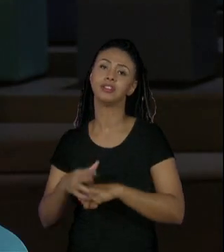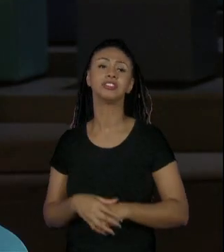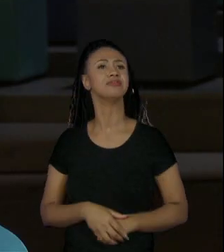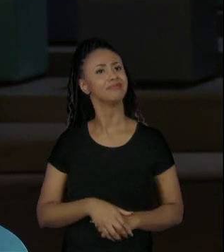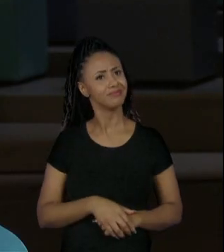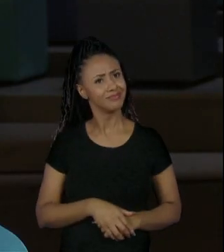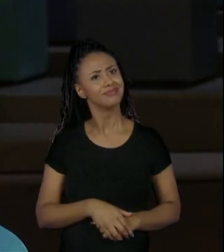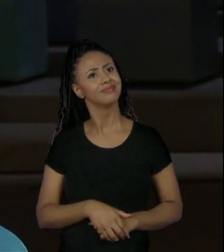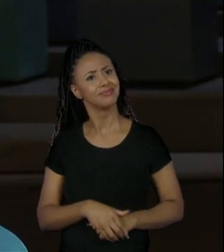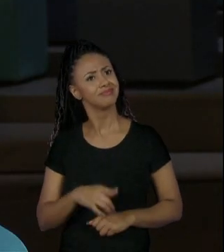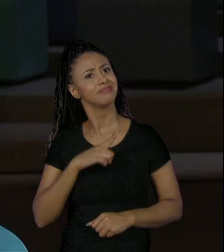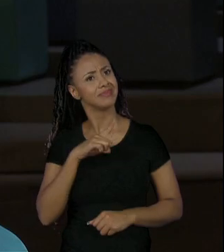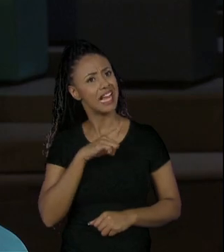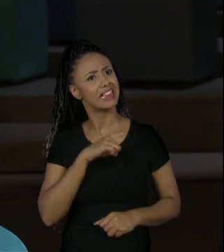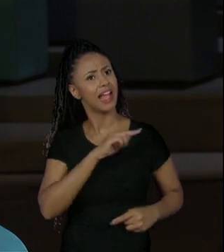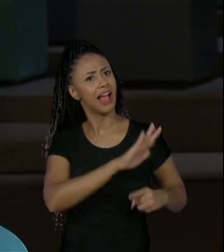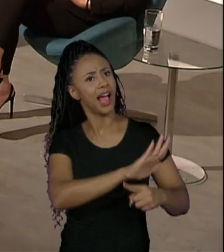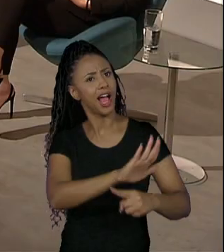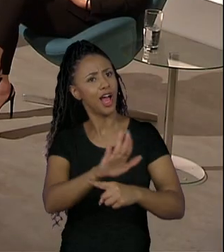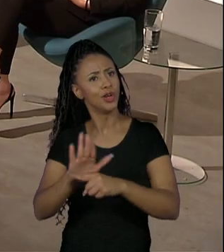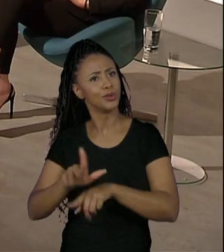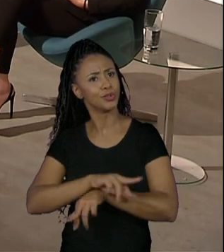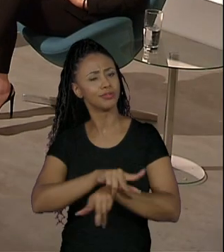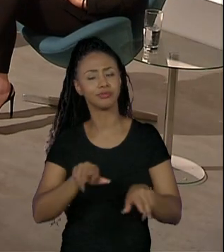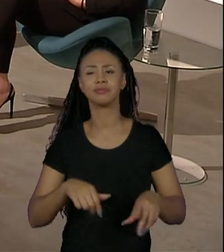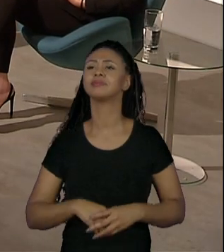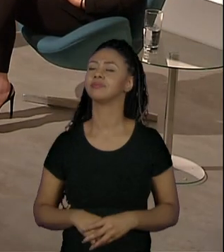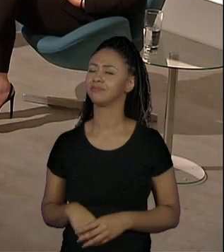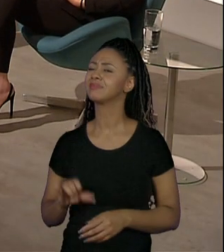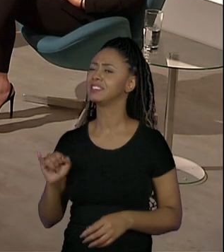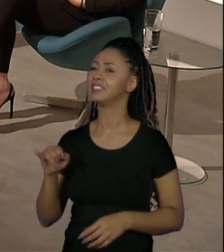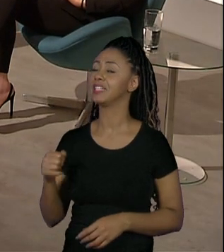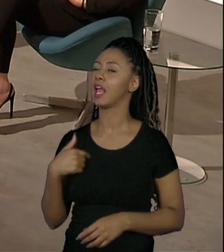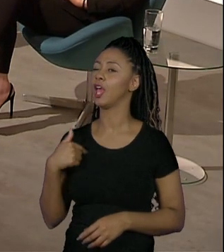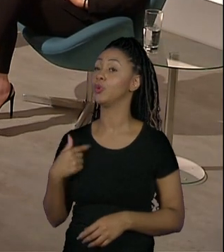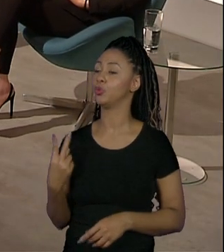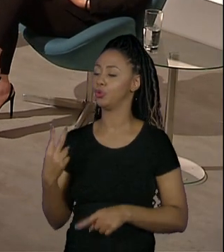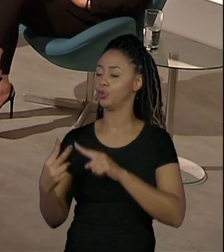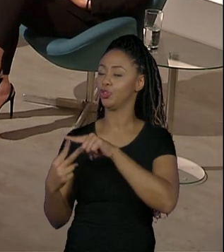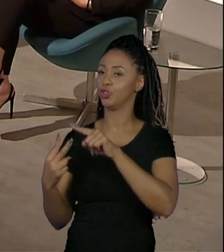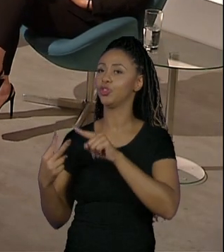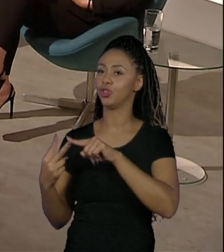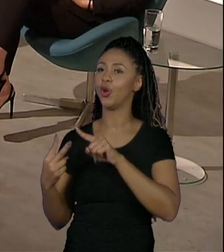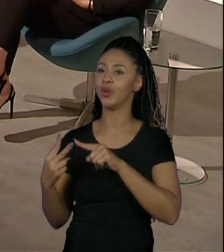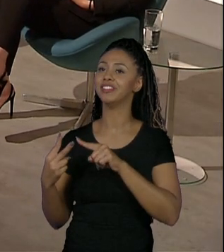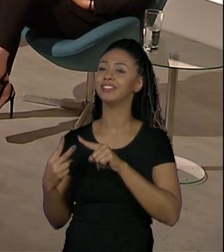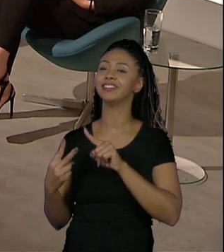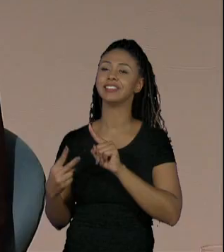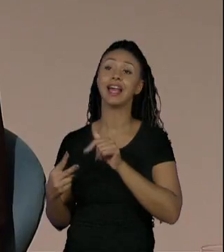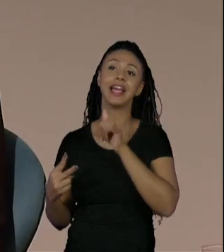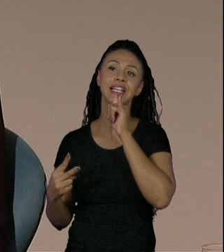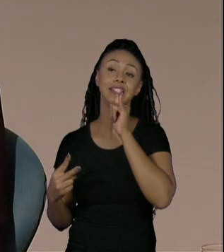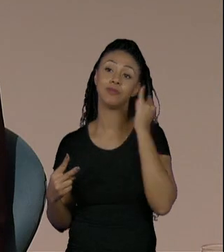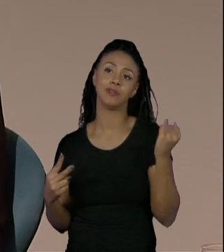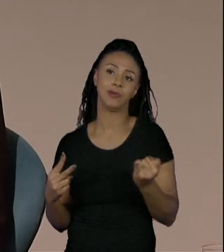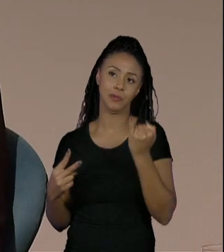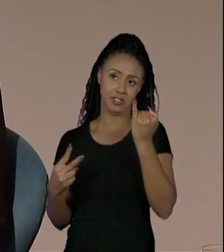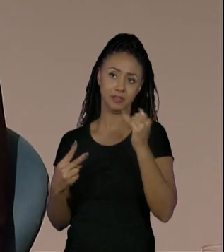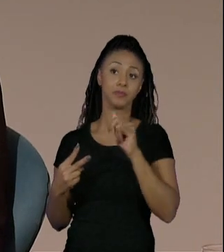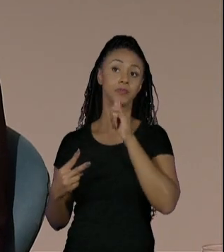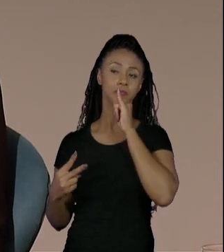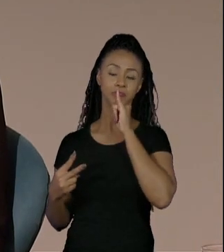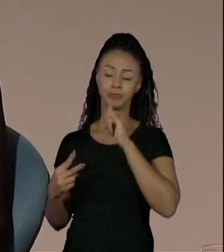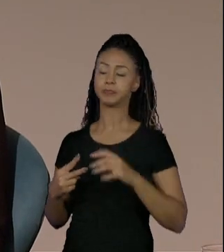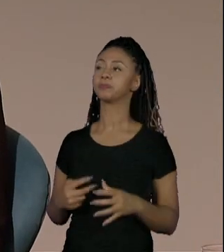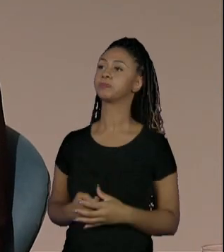benefícios, né, professora Simone? Todos. E eu vou apontar, acho que, dois extremamente importantes. Um,